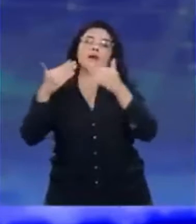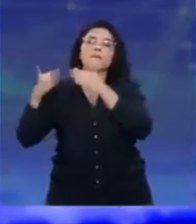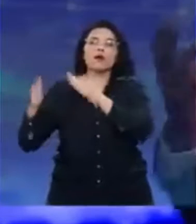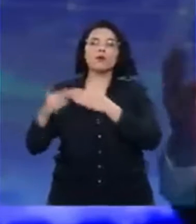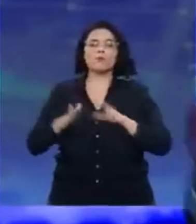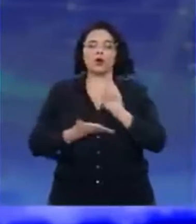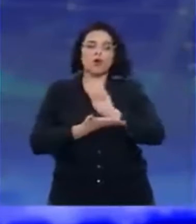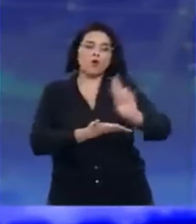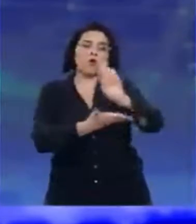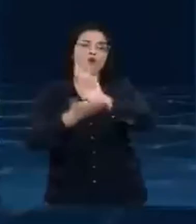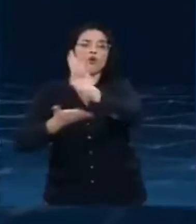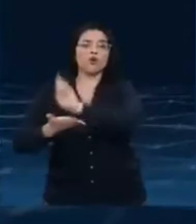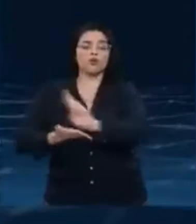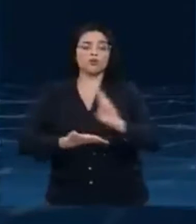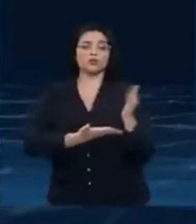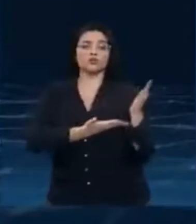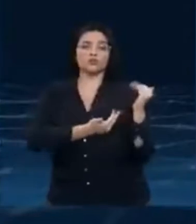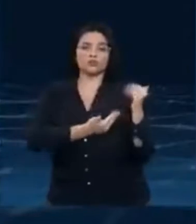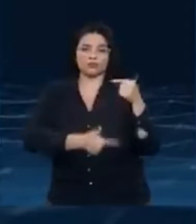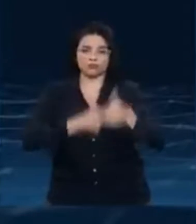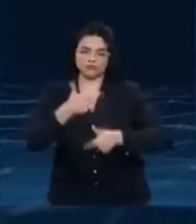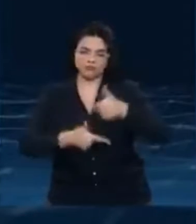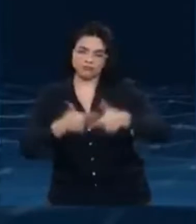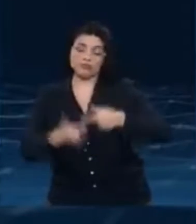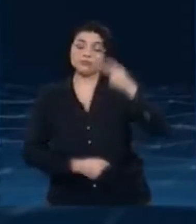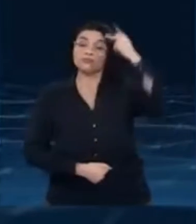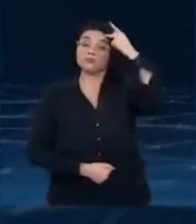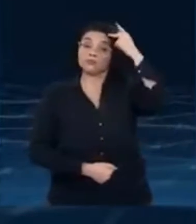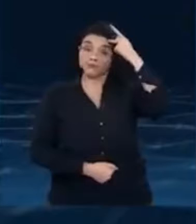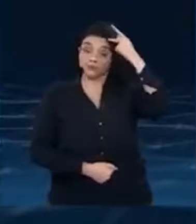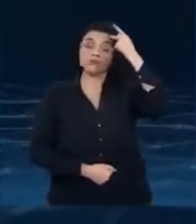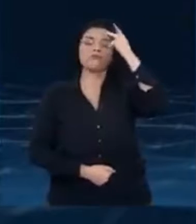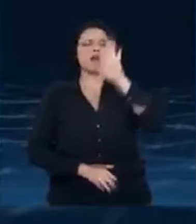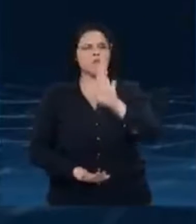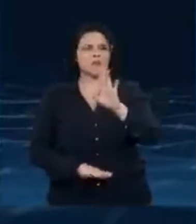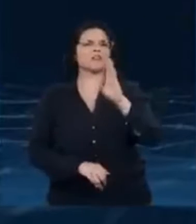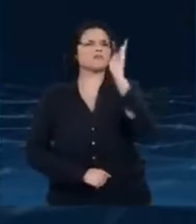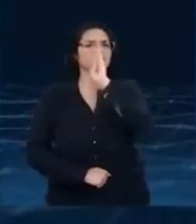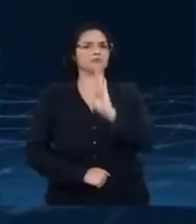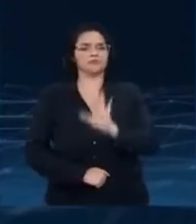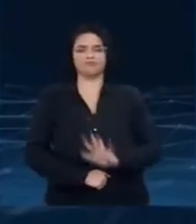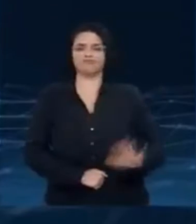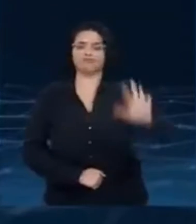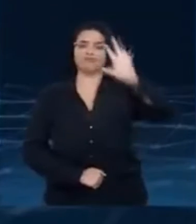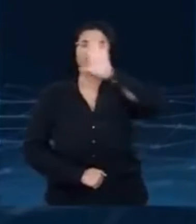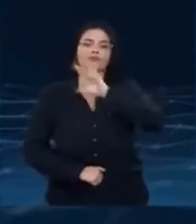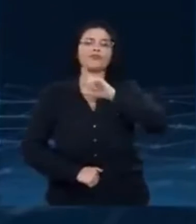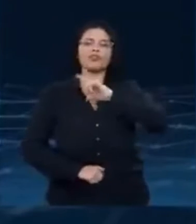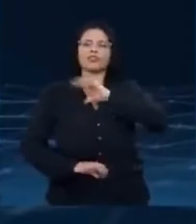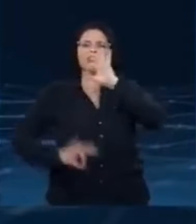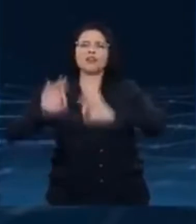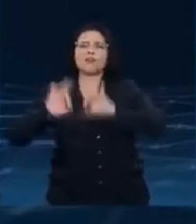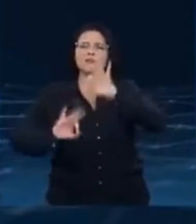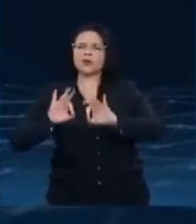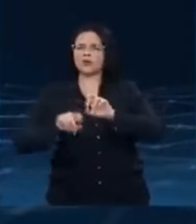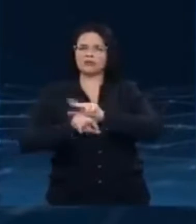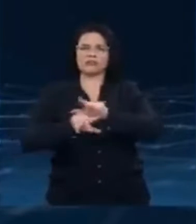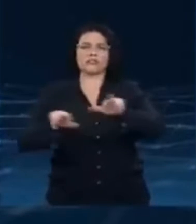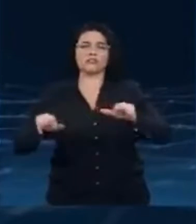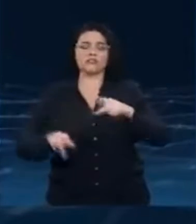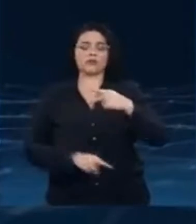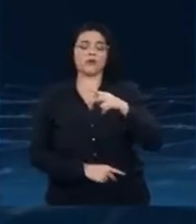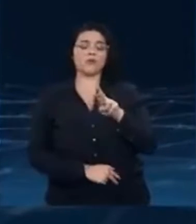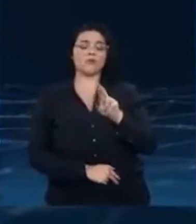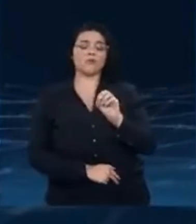para a juventude trabalhadora, paulista, inclusive, mas no Brasil inteiro, por meio de programas importantíssimos, como o